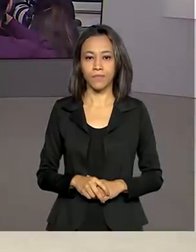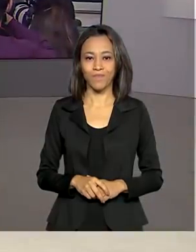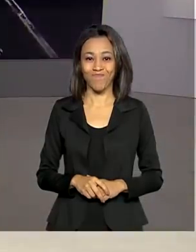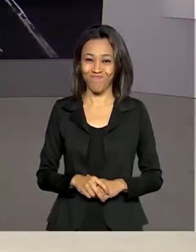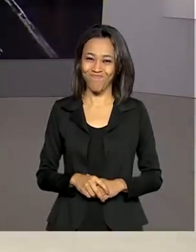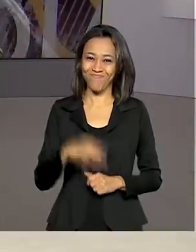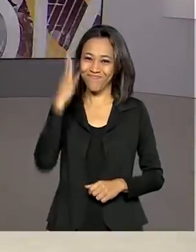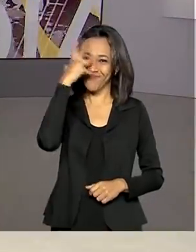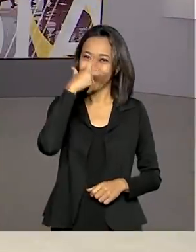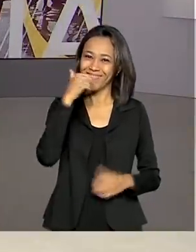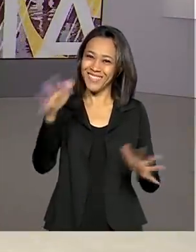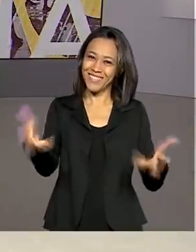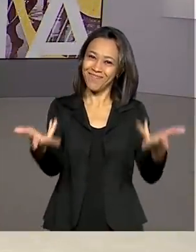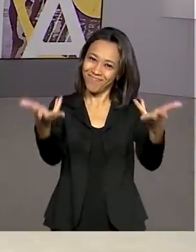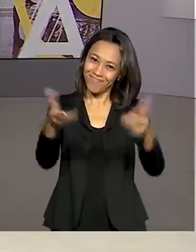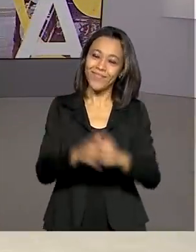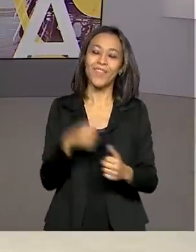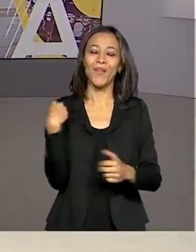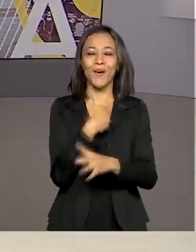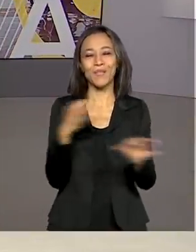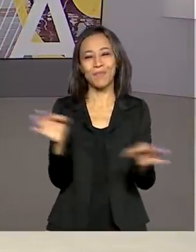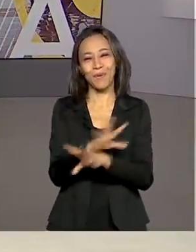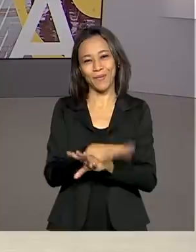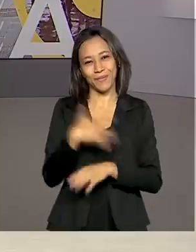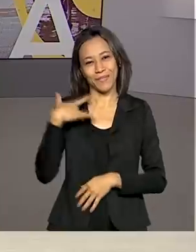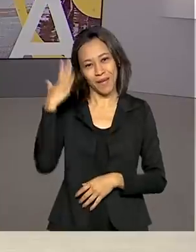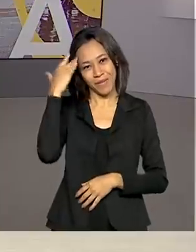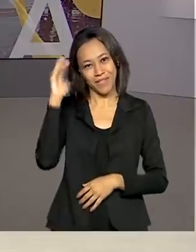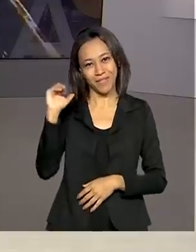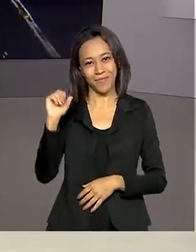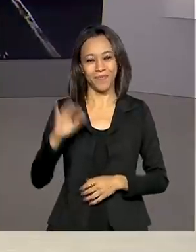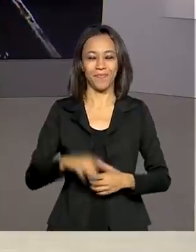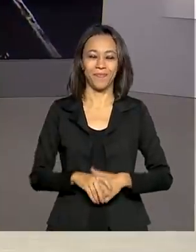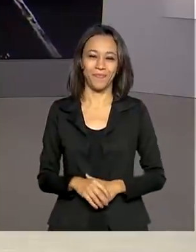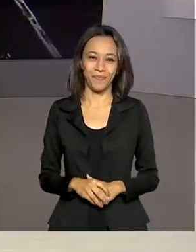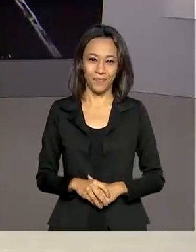Que bela homenagem, né? A gente fica por aqui, nos vemos amanhã. Até lá, tchau, tchau.